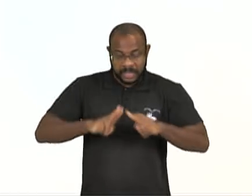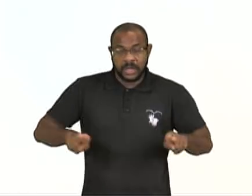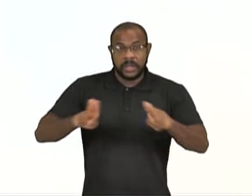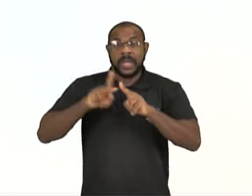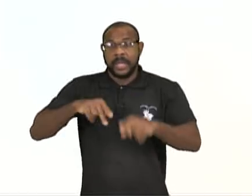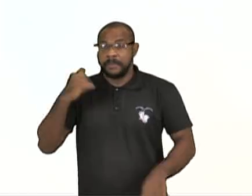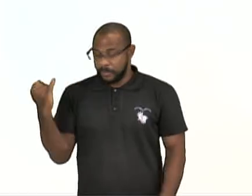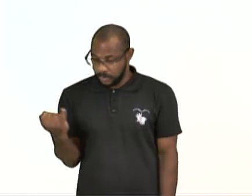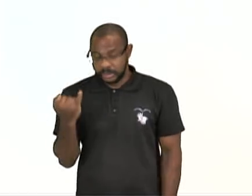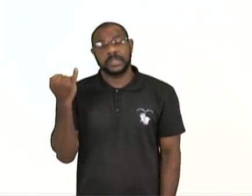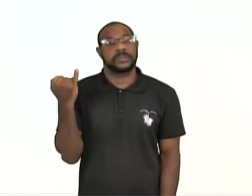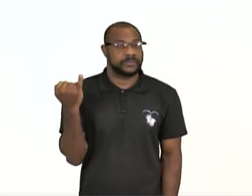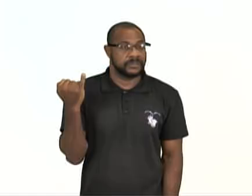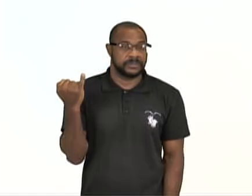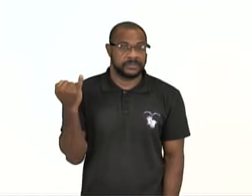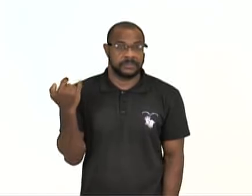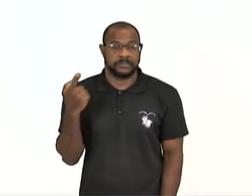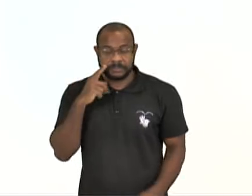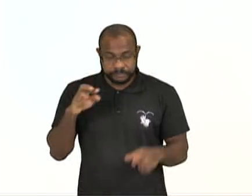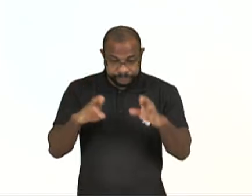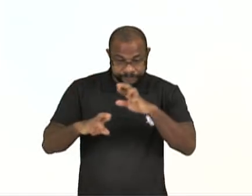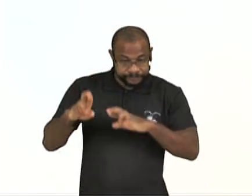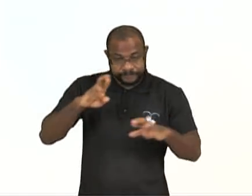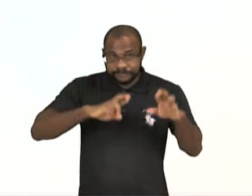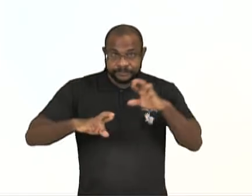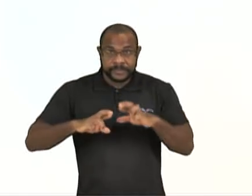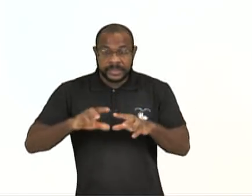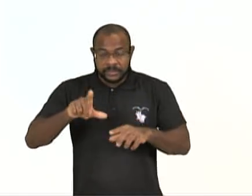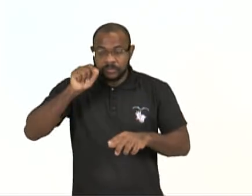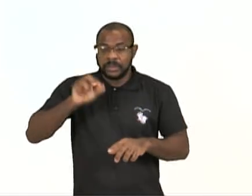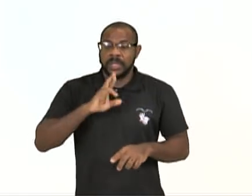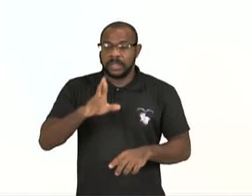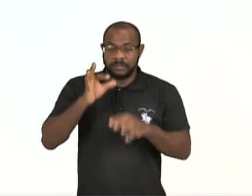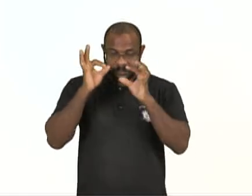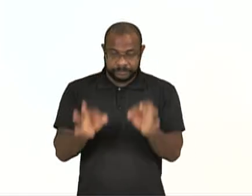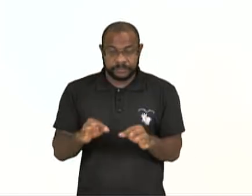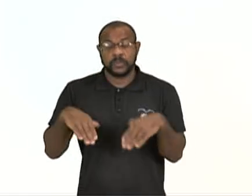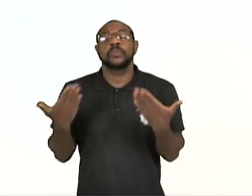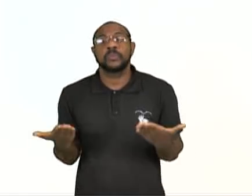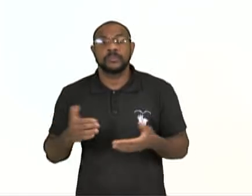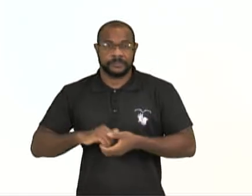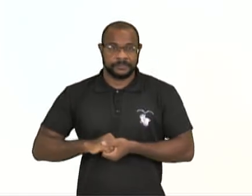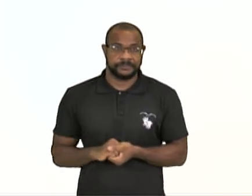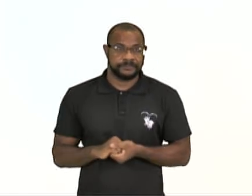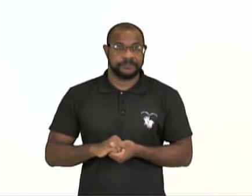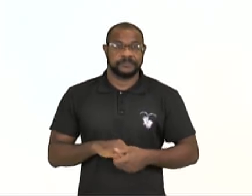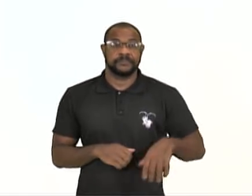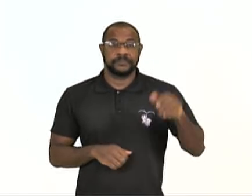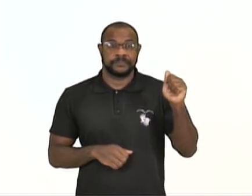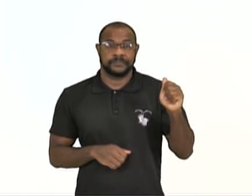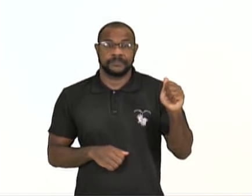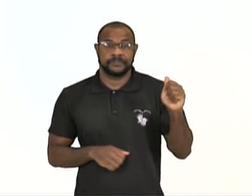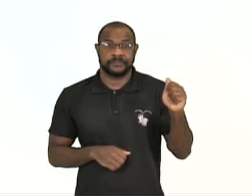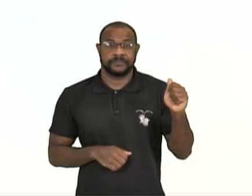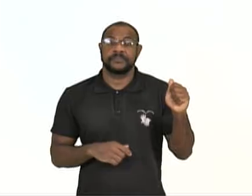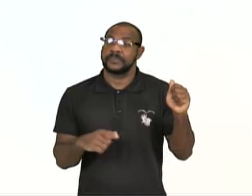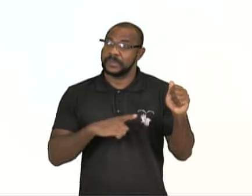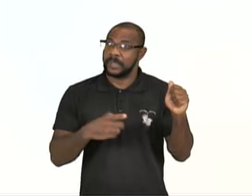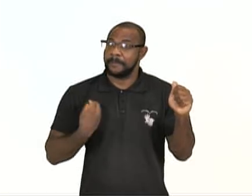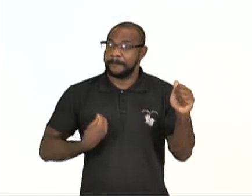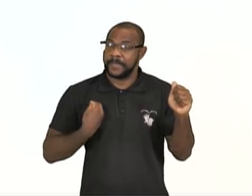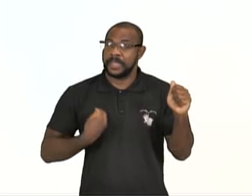muito importantes. Ao analisá-las, assinale a alternativa correta. Letra A. Estão